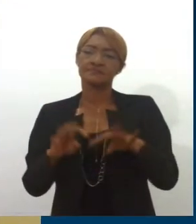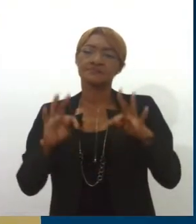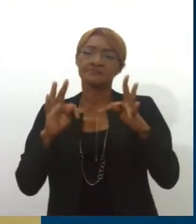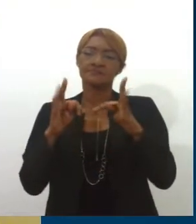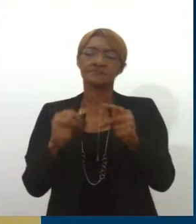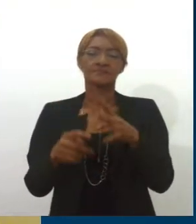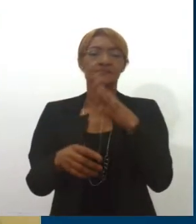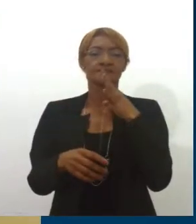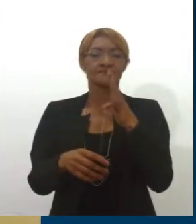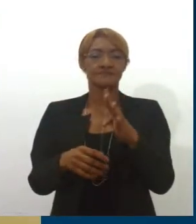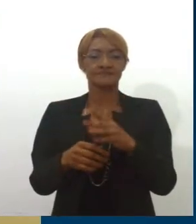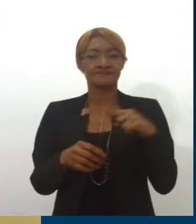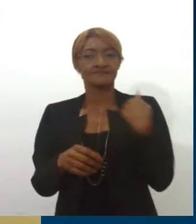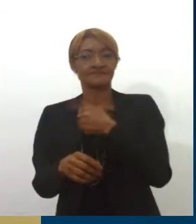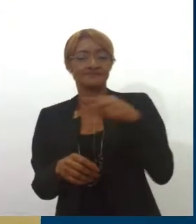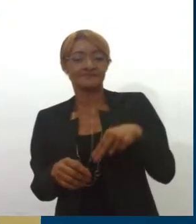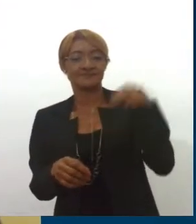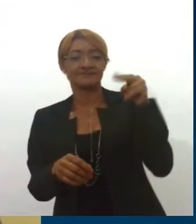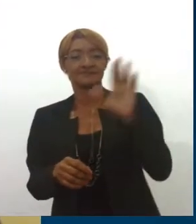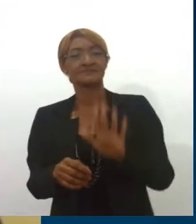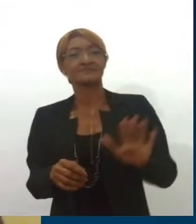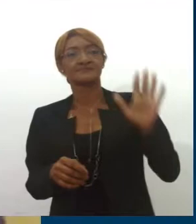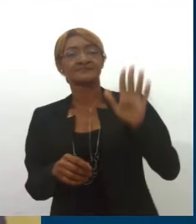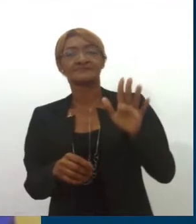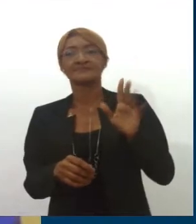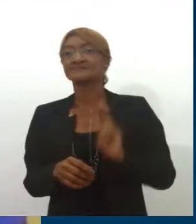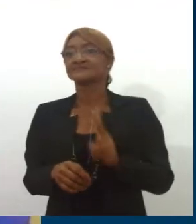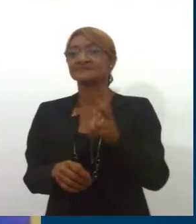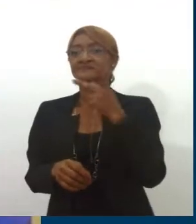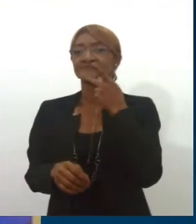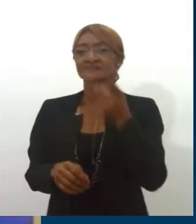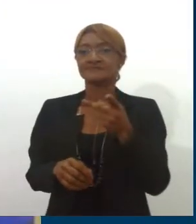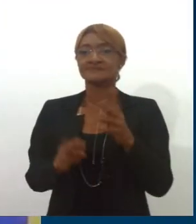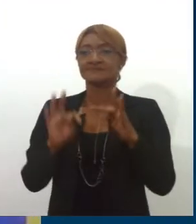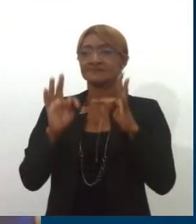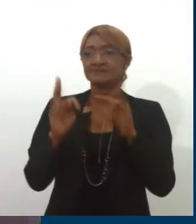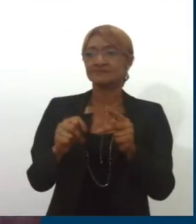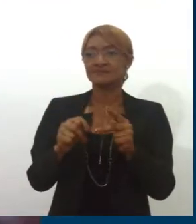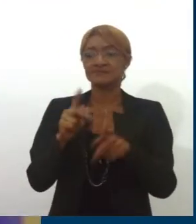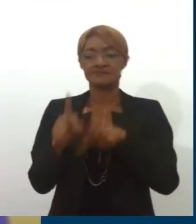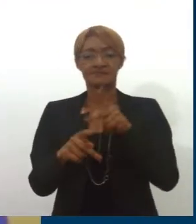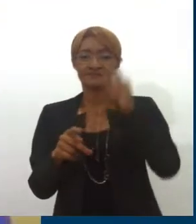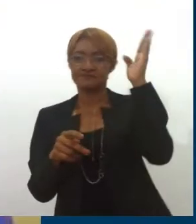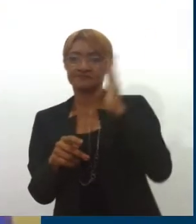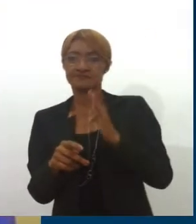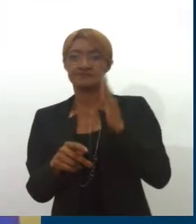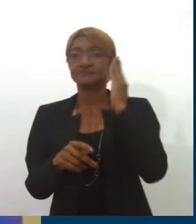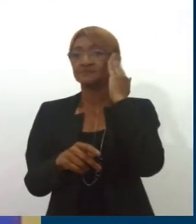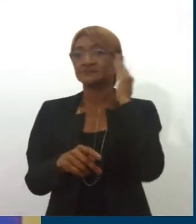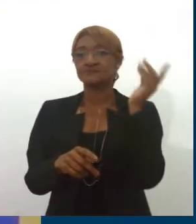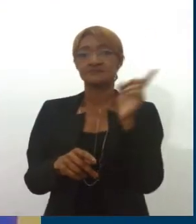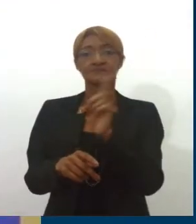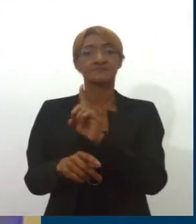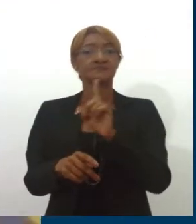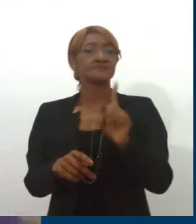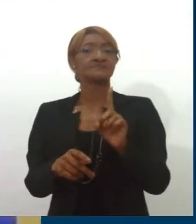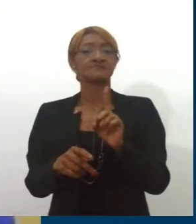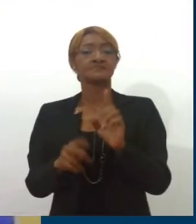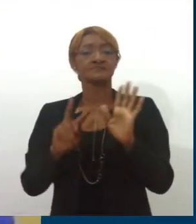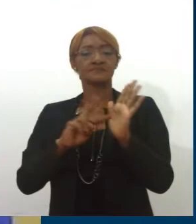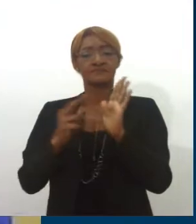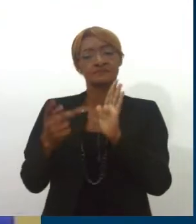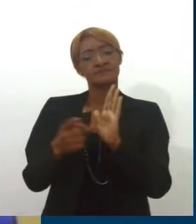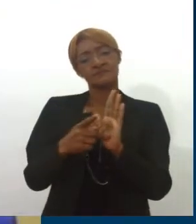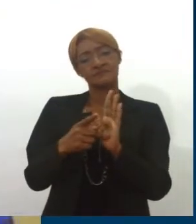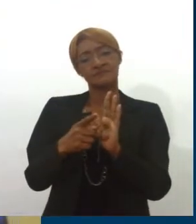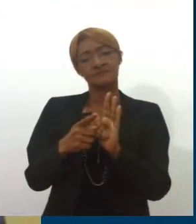nós, no Nordeste, falamos muito sobre cordel. Mas nem todo brasileiro sabe ou sabe exatamente o que é o cordel, suas